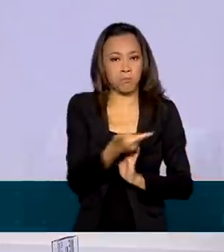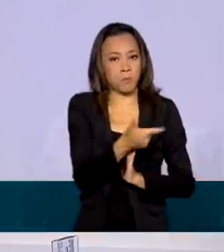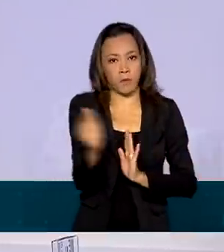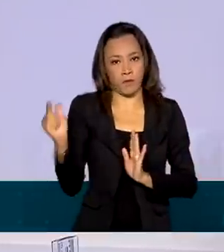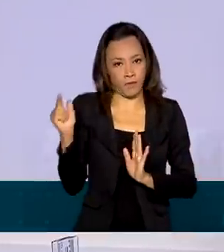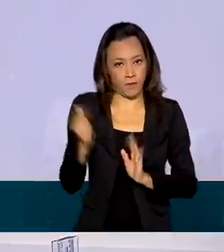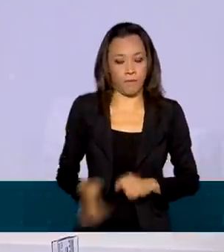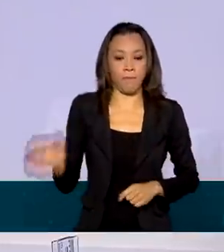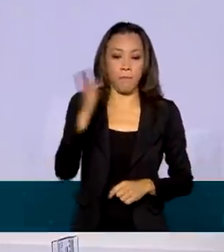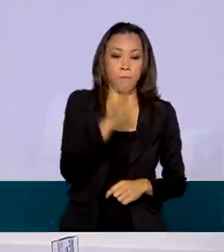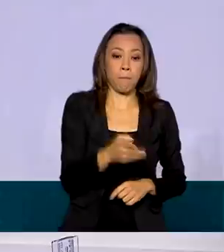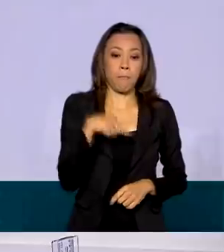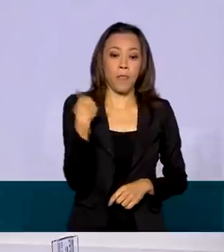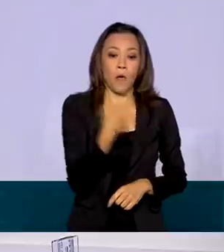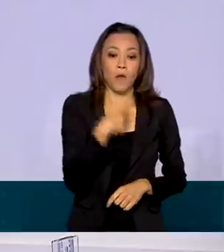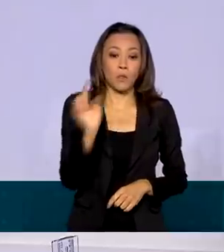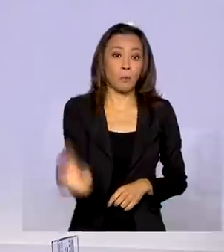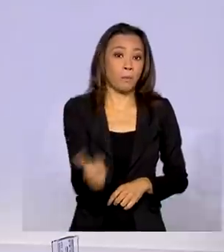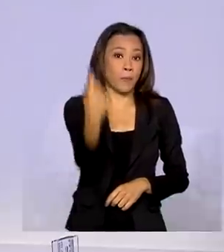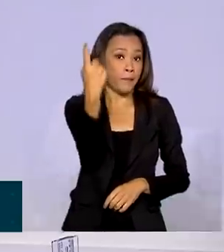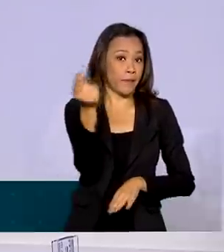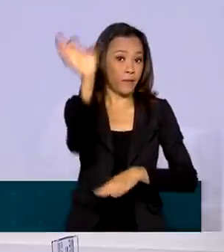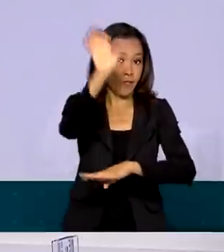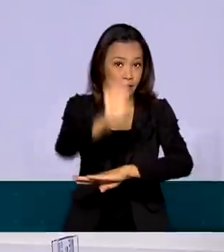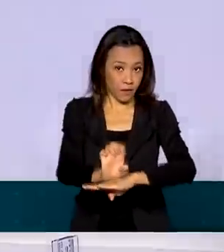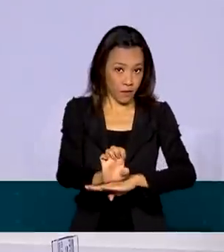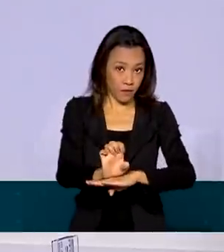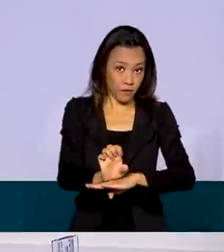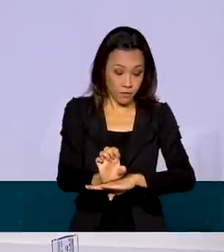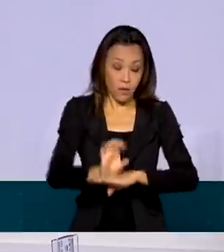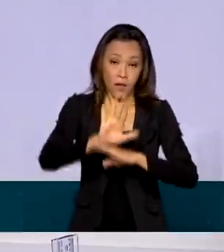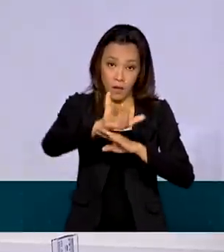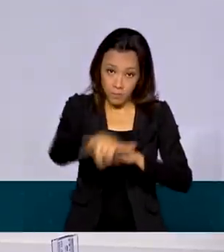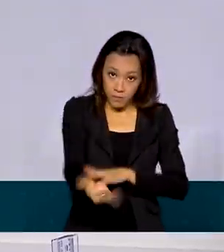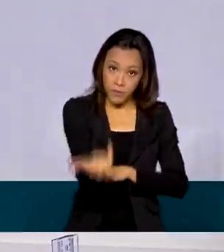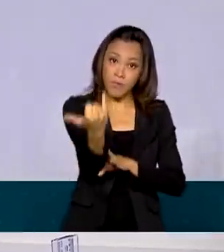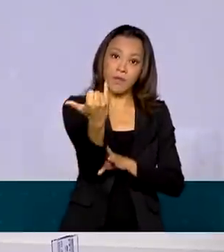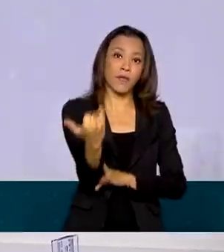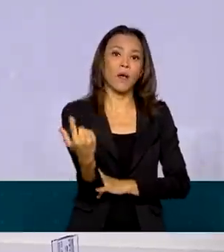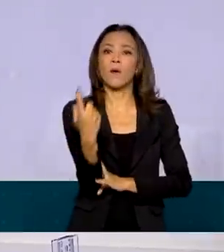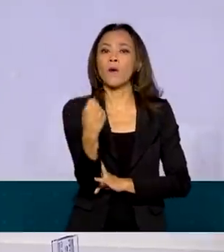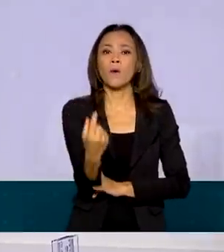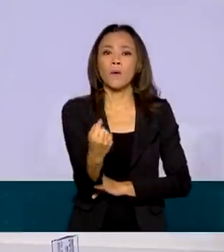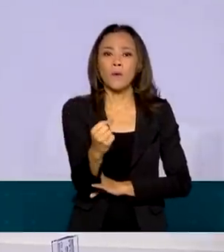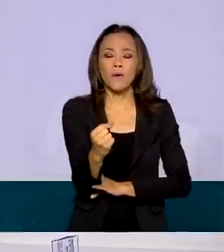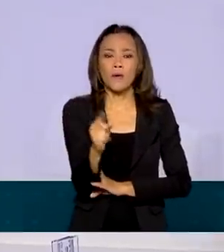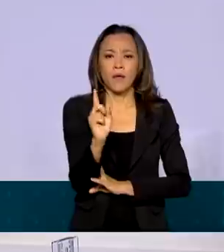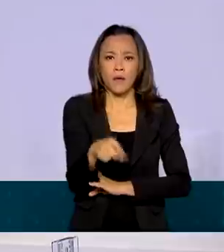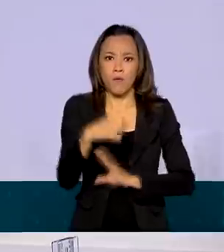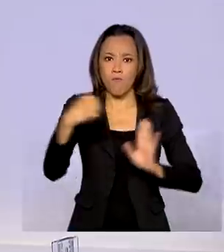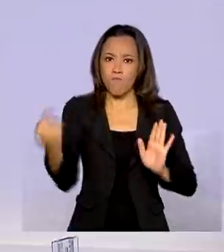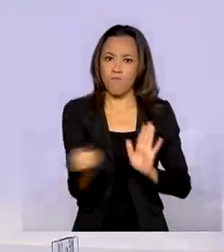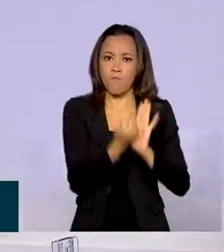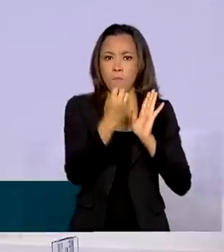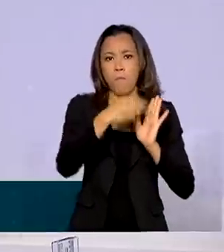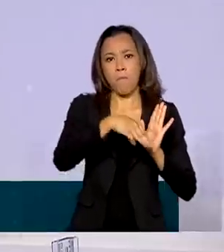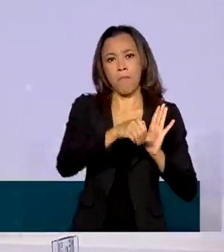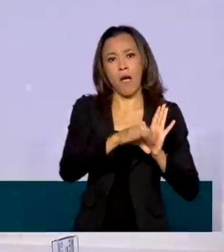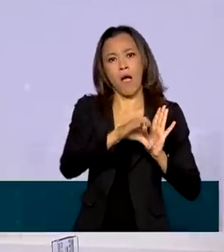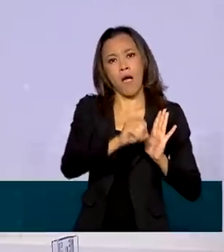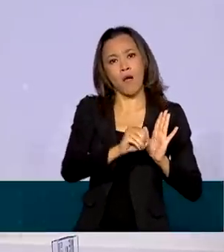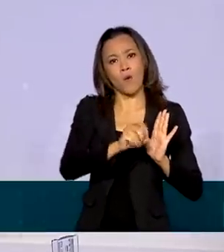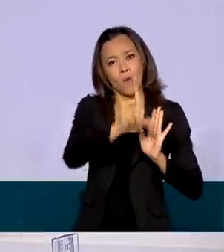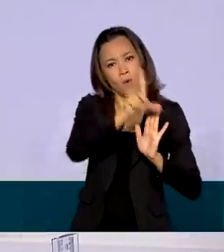Somos o primeiro estado da federação a aproveitar de forma tão ampla o marco legal do saneamento. E o resultado